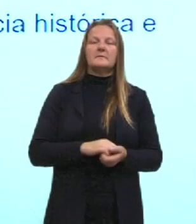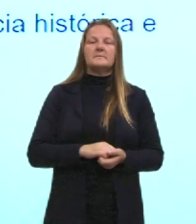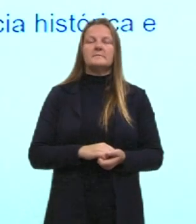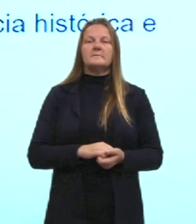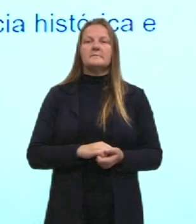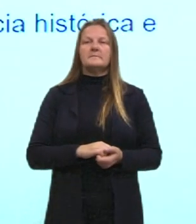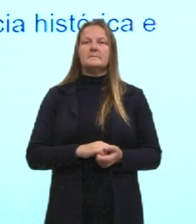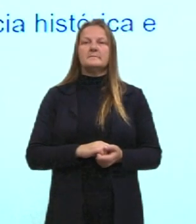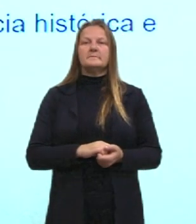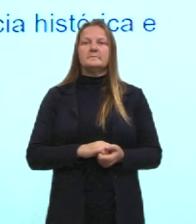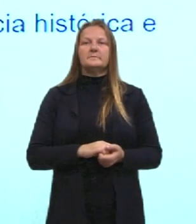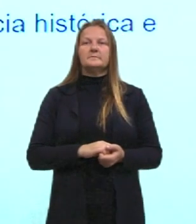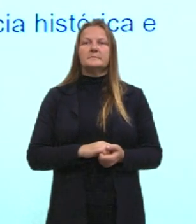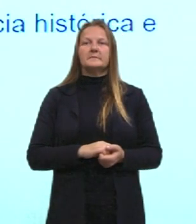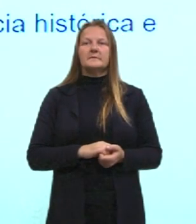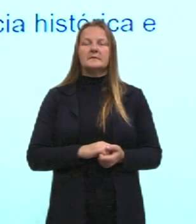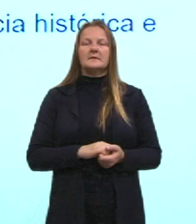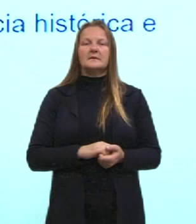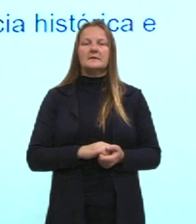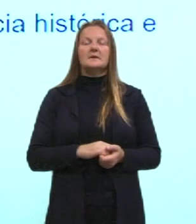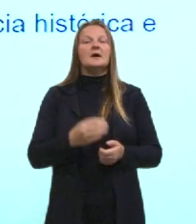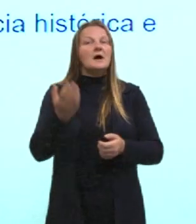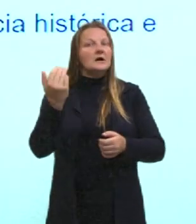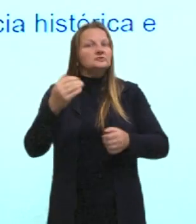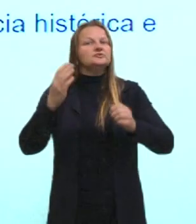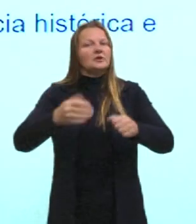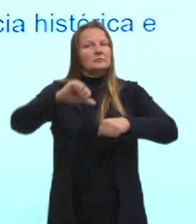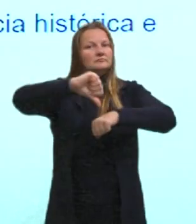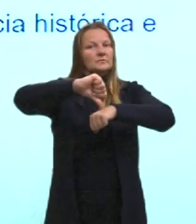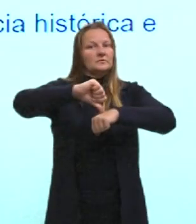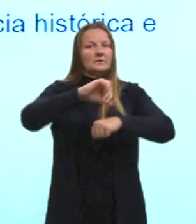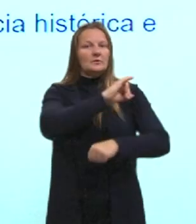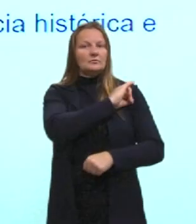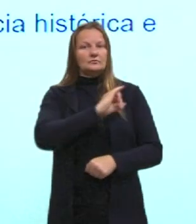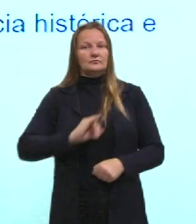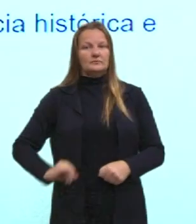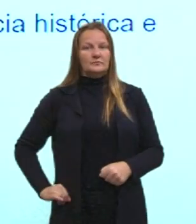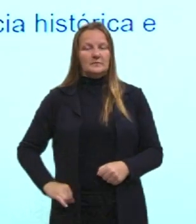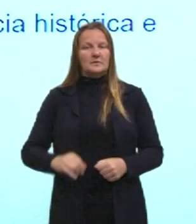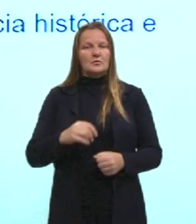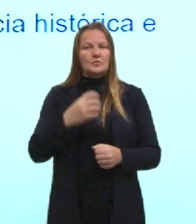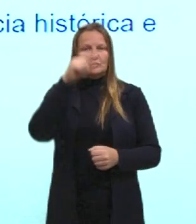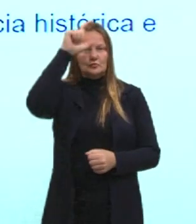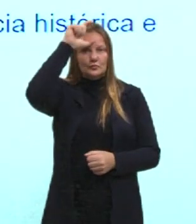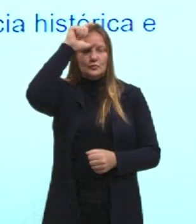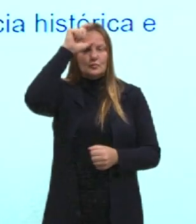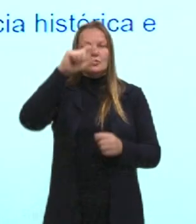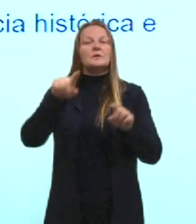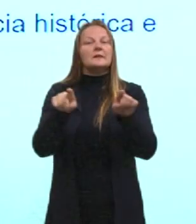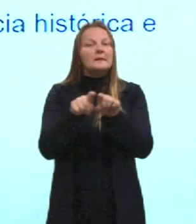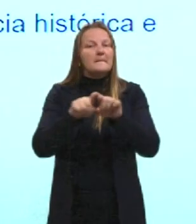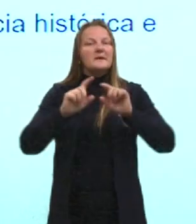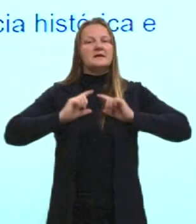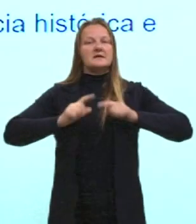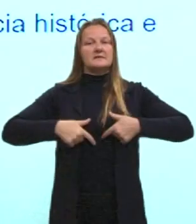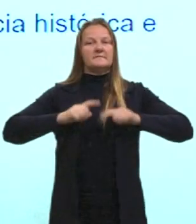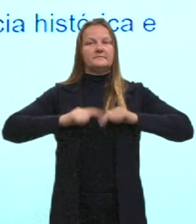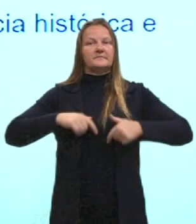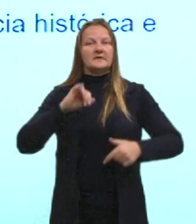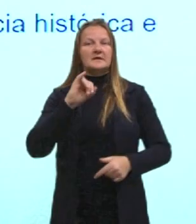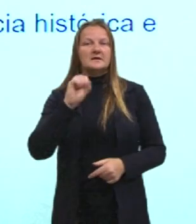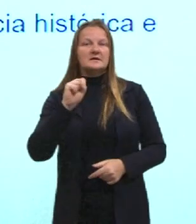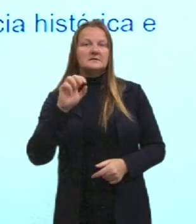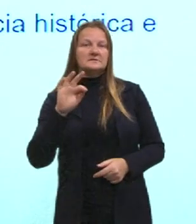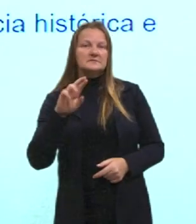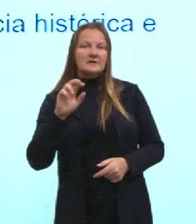assim, do Império Turco, e Israel, que Israel é depois, né, da Segunda Guerra Mundial, a gente vai ver isso direitinho. Então, olha aí,